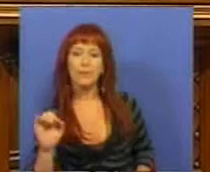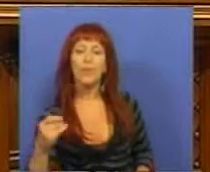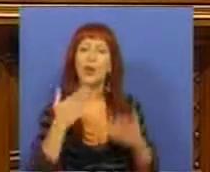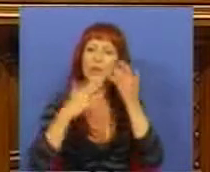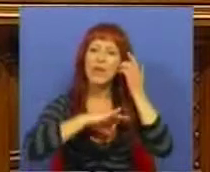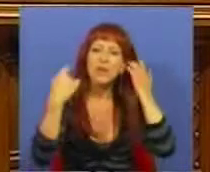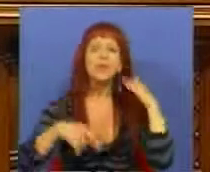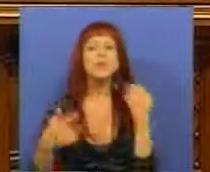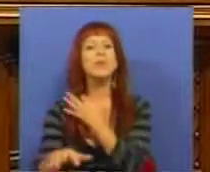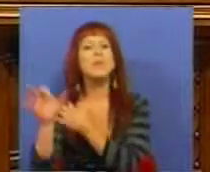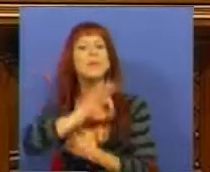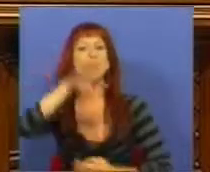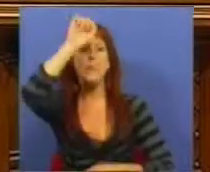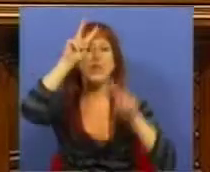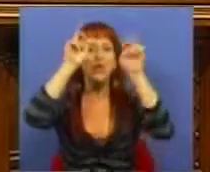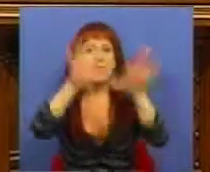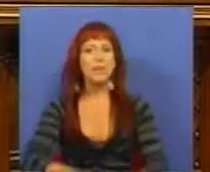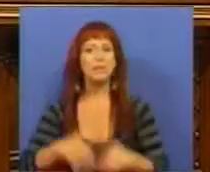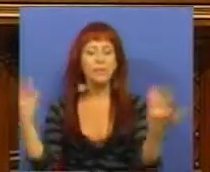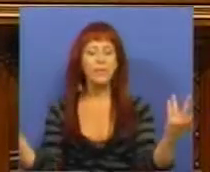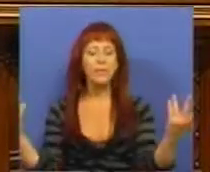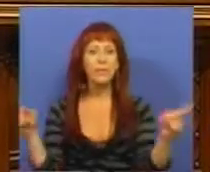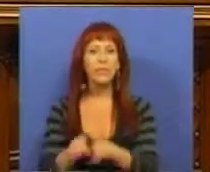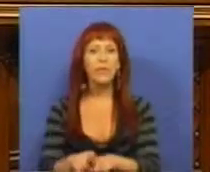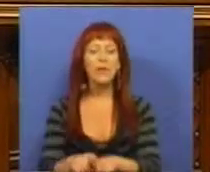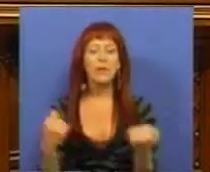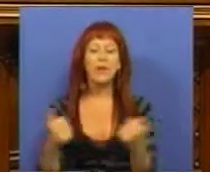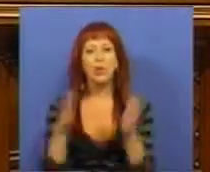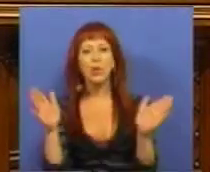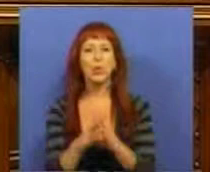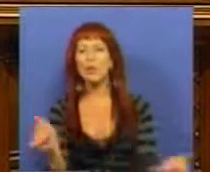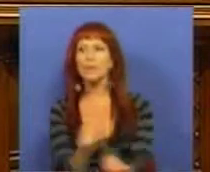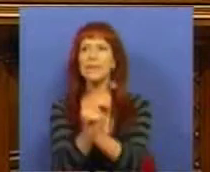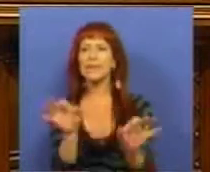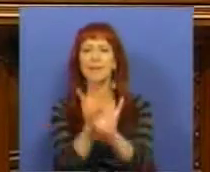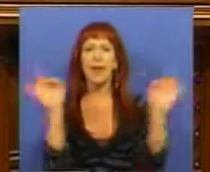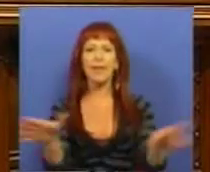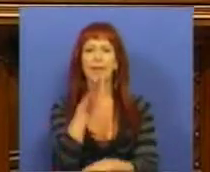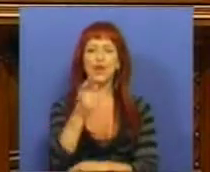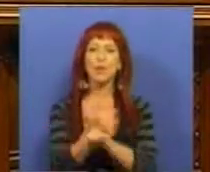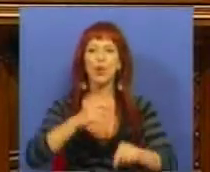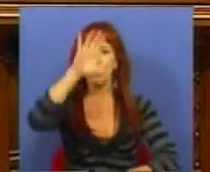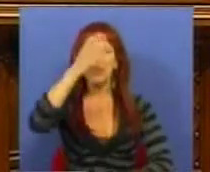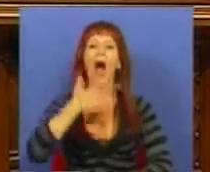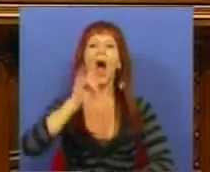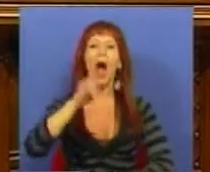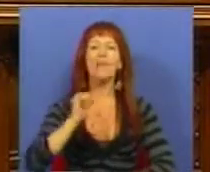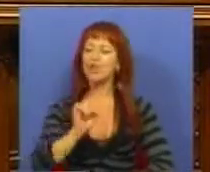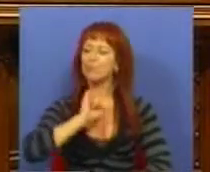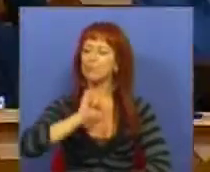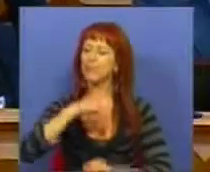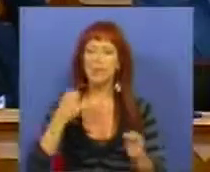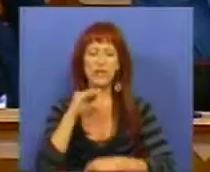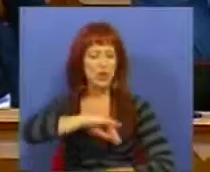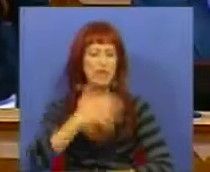Obrigada, Sr. Presidente. Sr. Ministro dos Assuntos Parlamentares, está tudo tão bem como diz para que é que o Governo quer os nossos